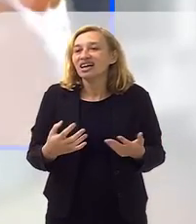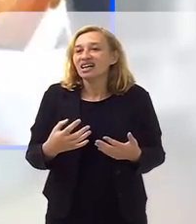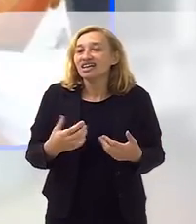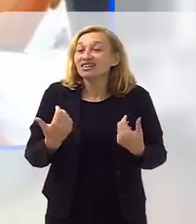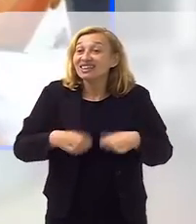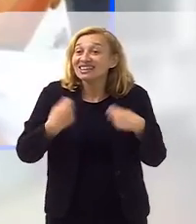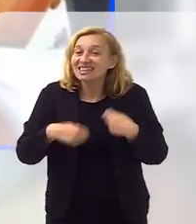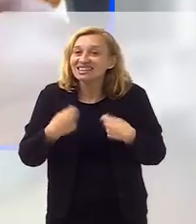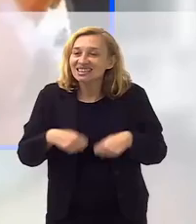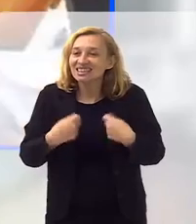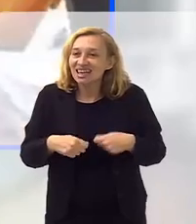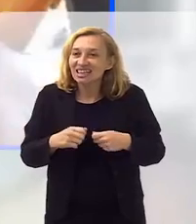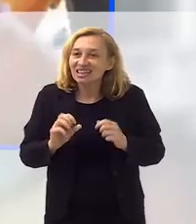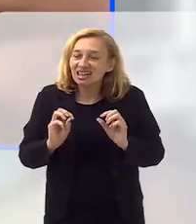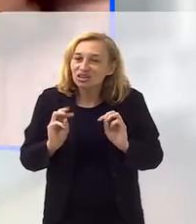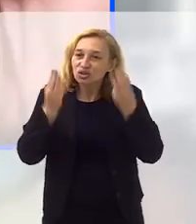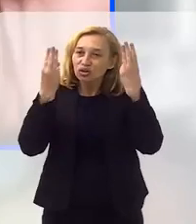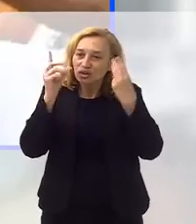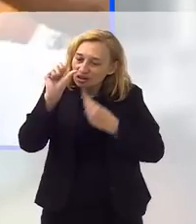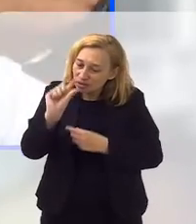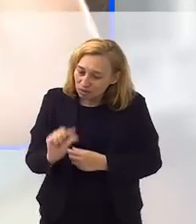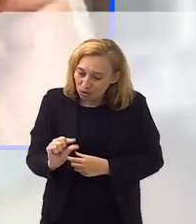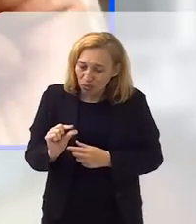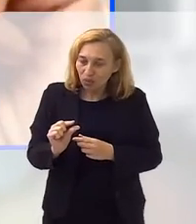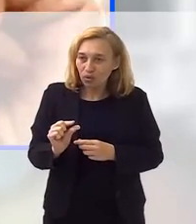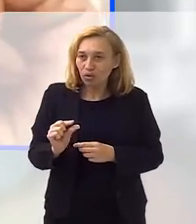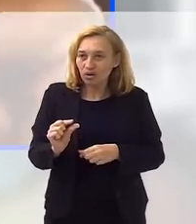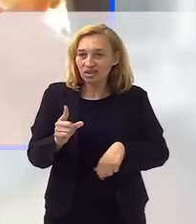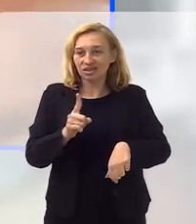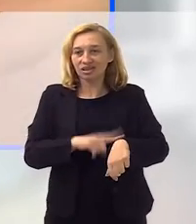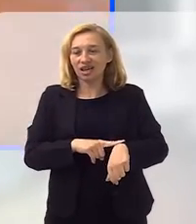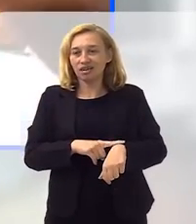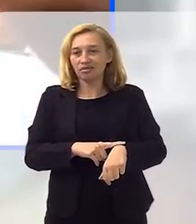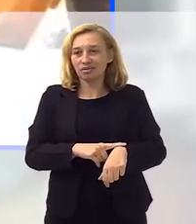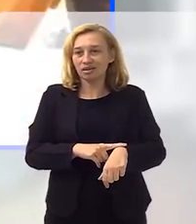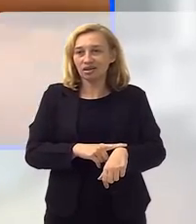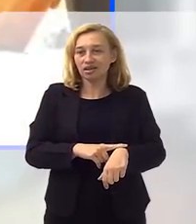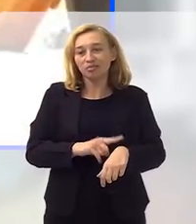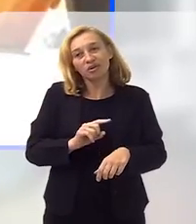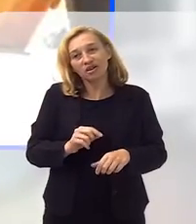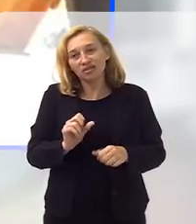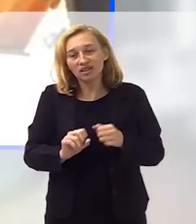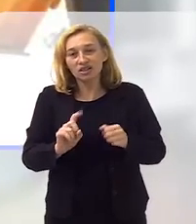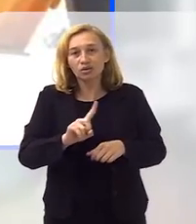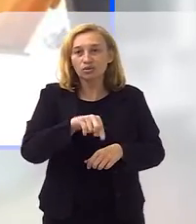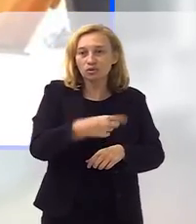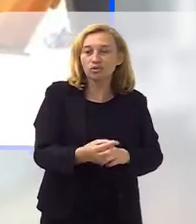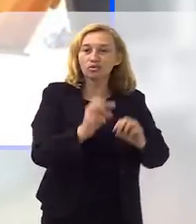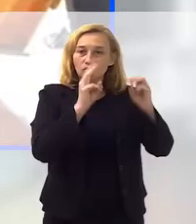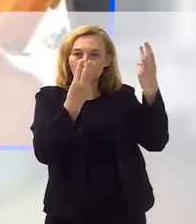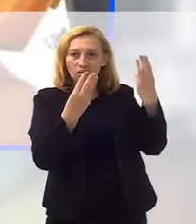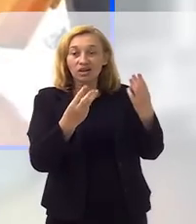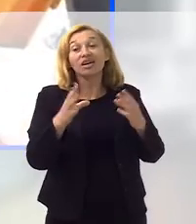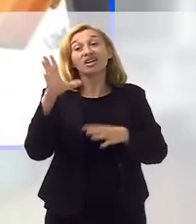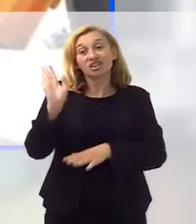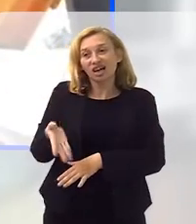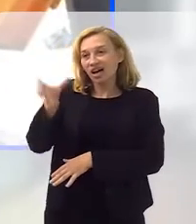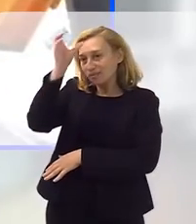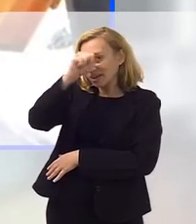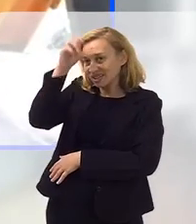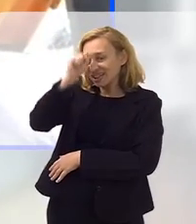necessidade de ela fazer o show um pouquinho menor, e a gente levar o resto do show, então eu já estava ali